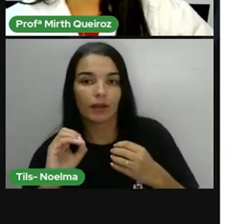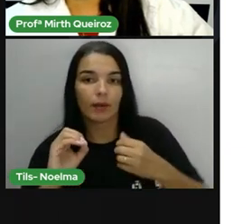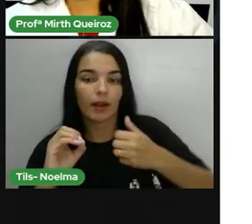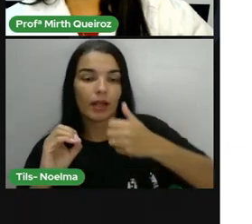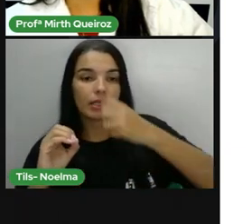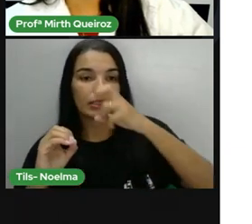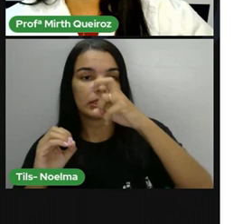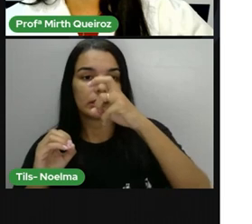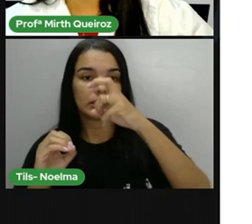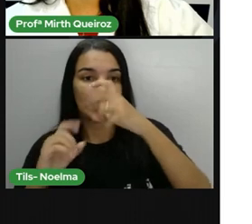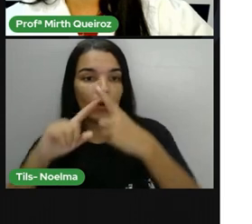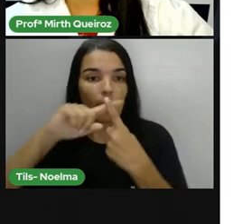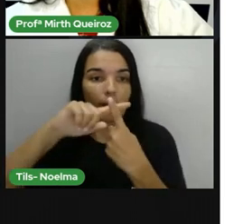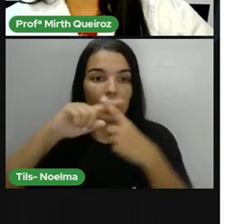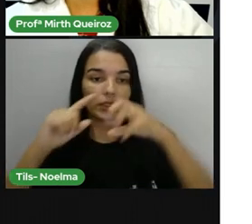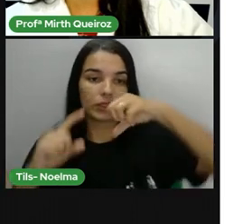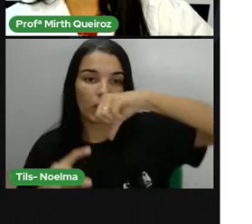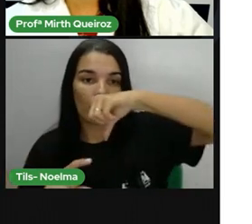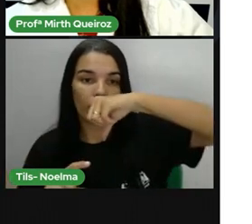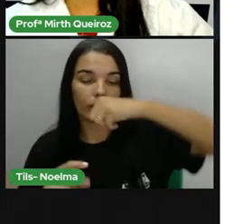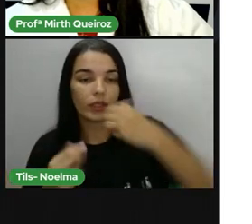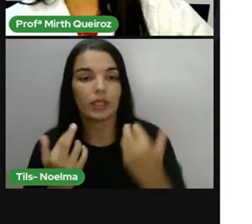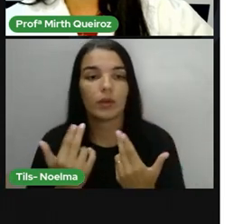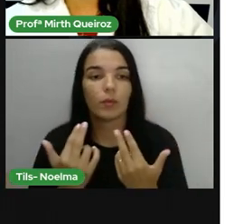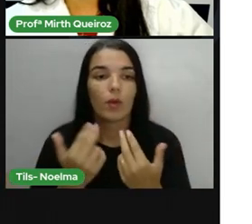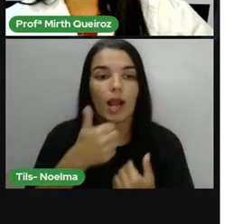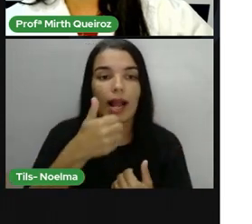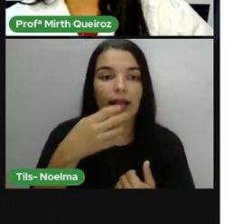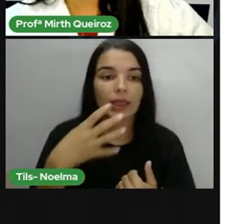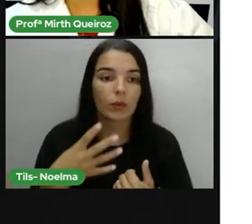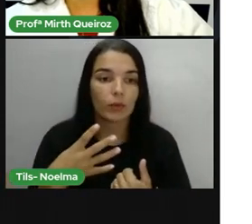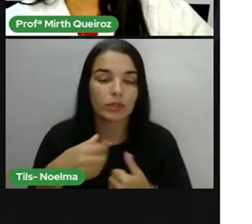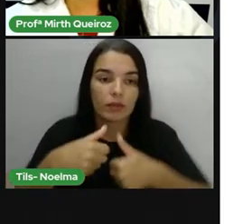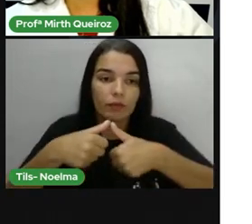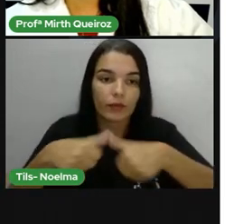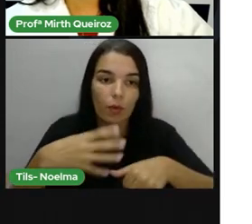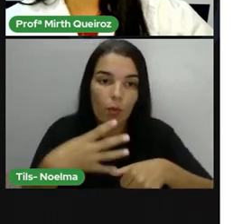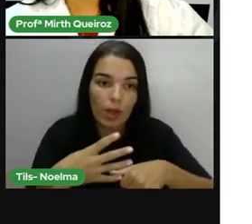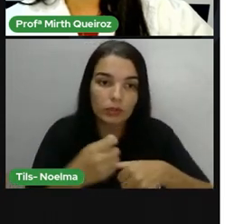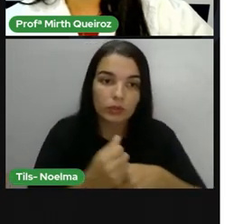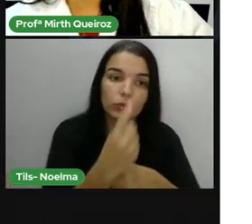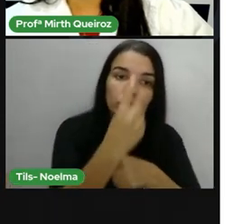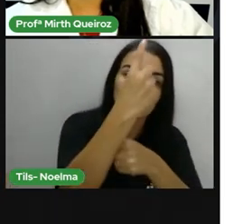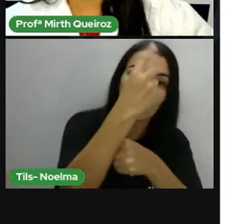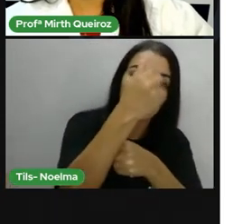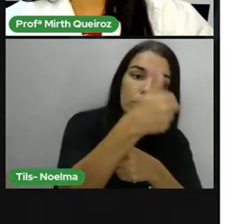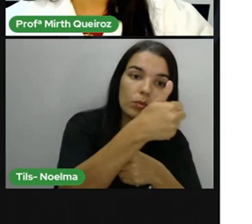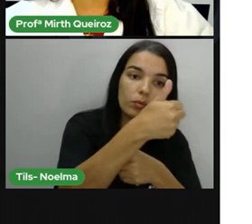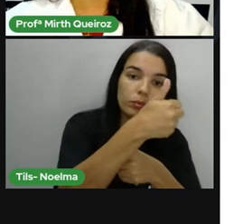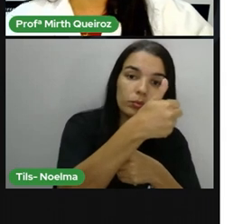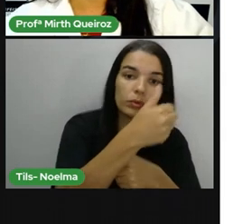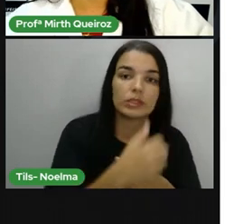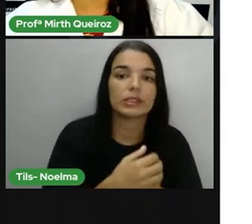fica o 4. 1 mais 4, 5. E 1, 6.